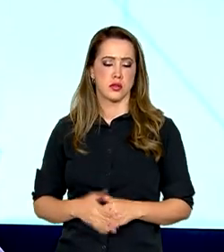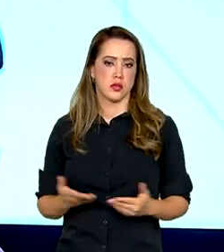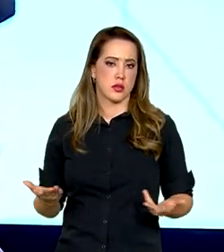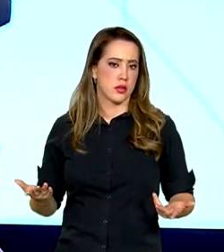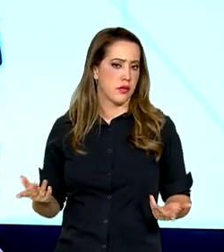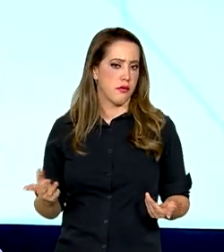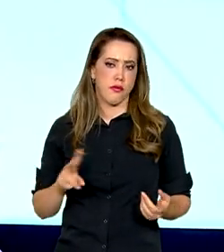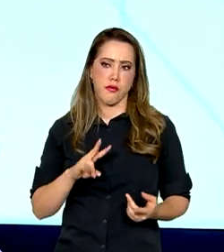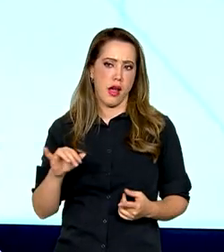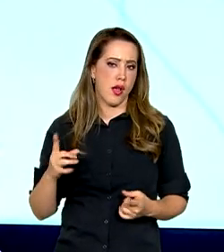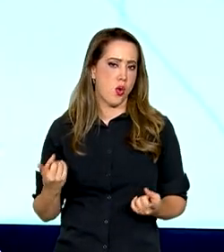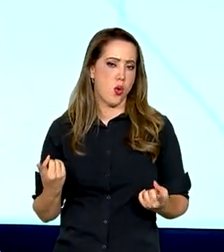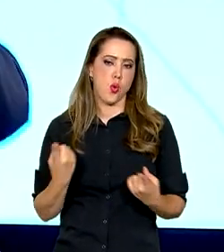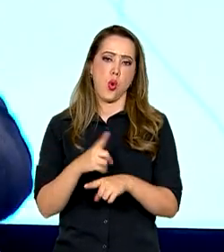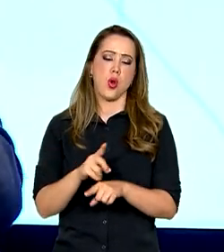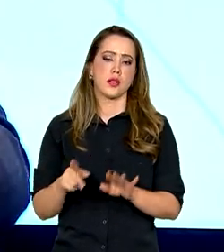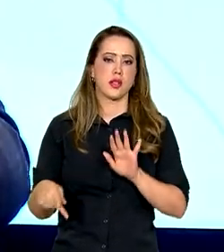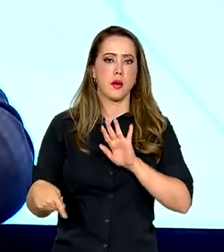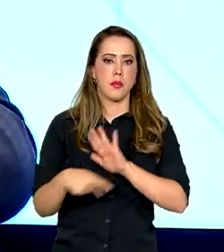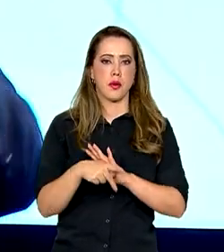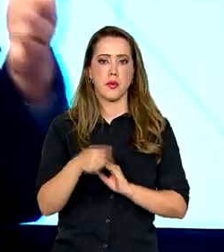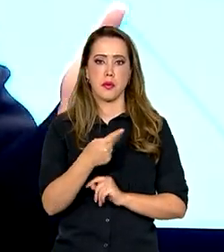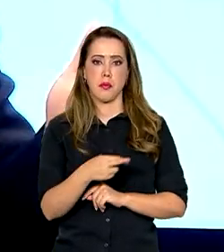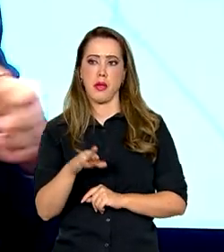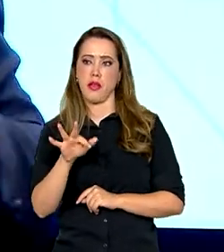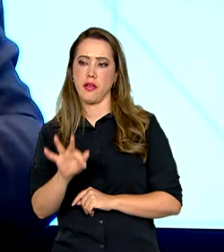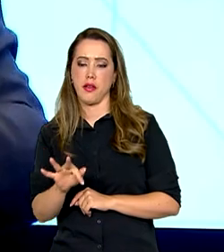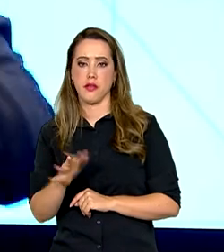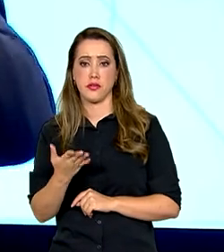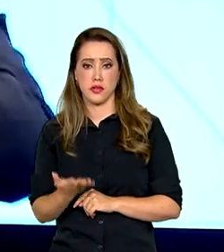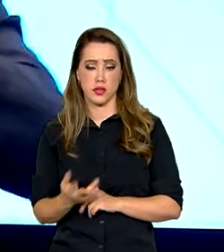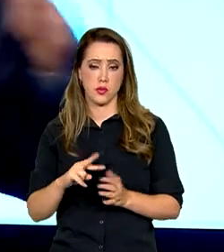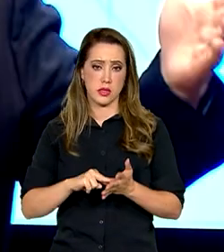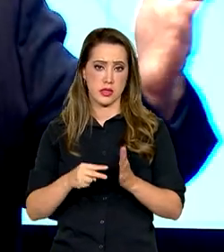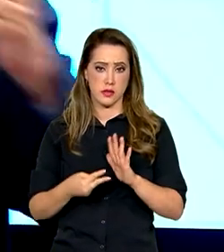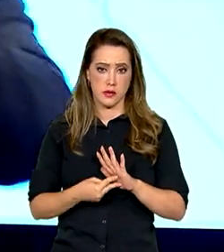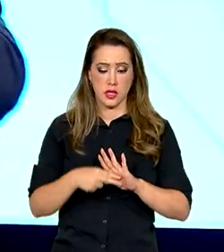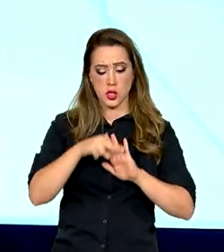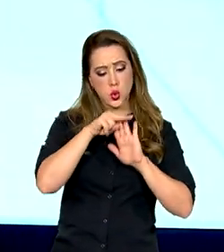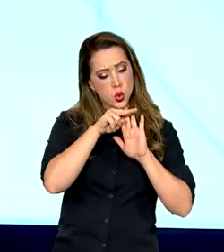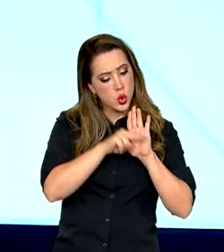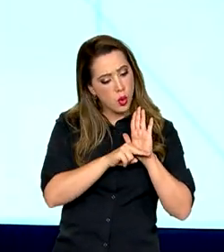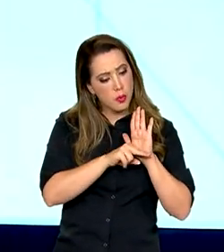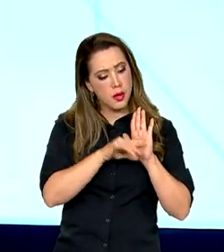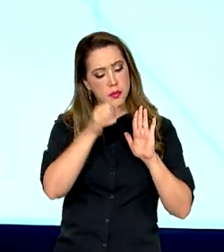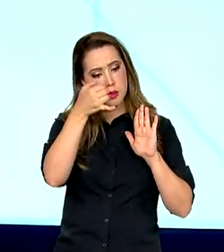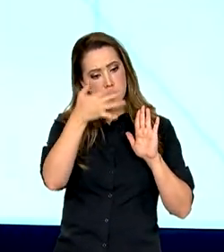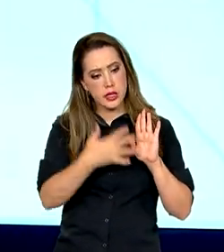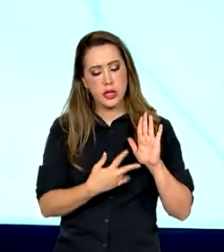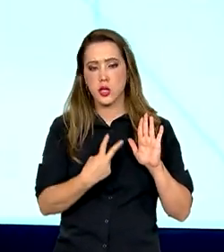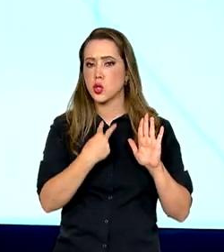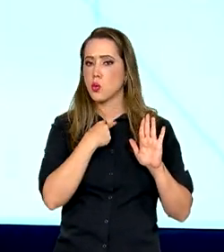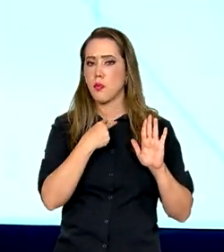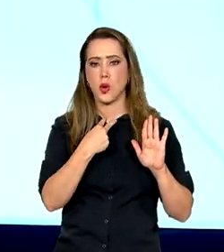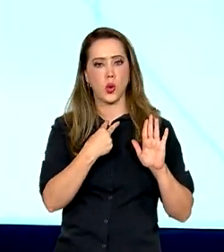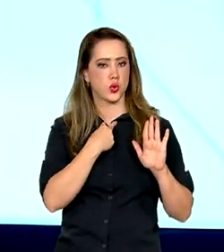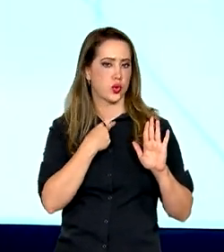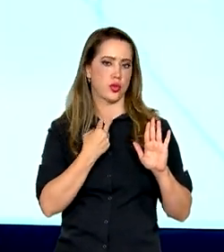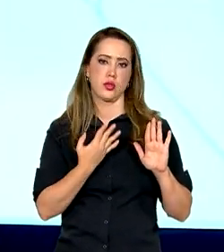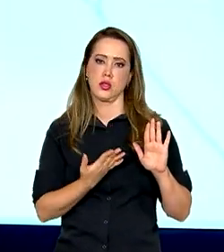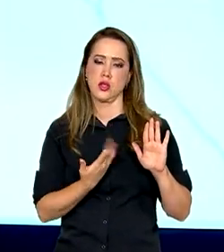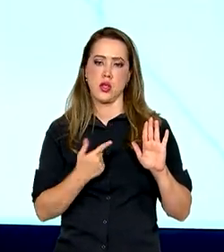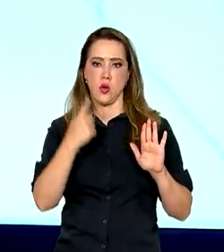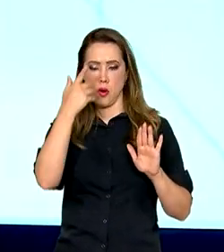contraria normas da própria PRF. Ou seja, essas normas dizem que não é possível